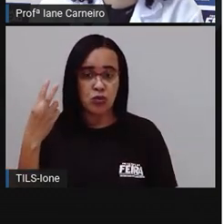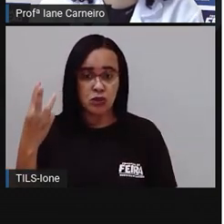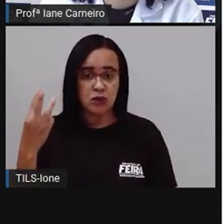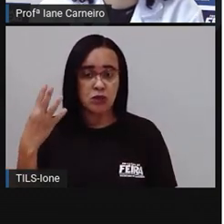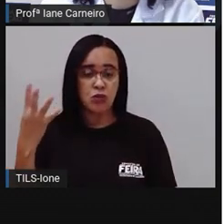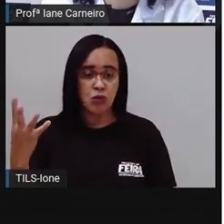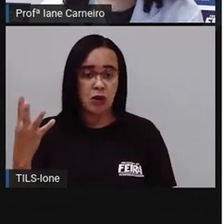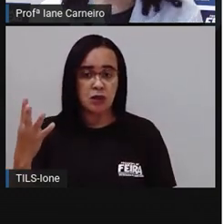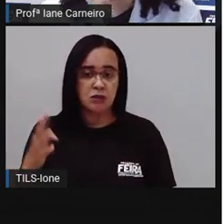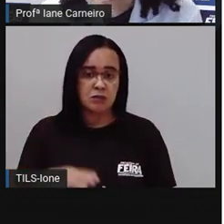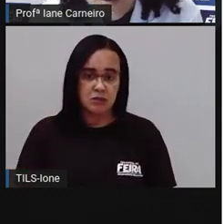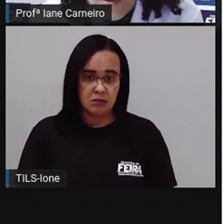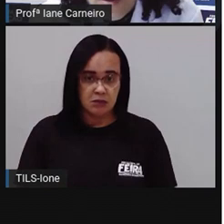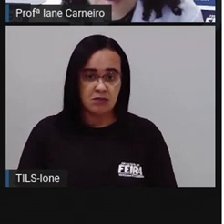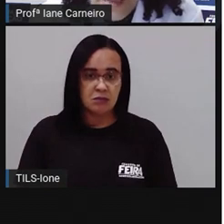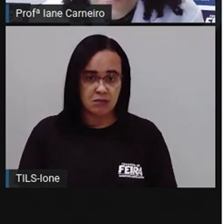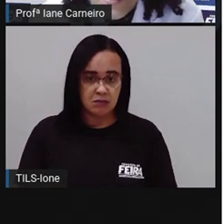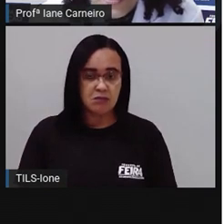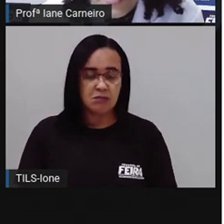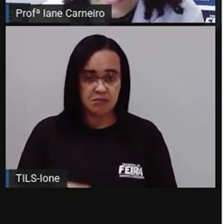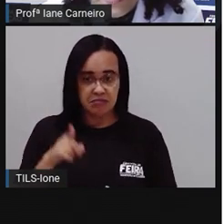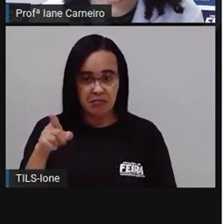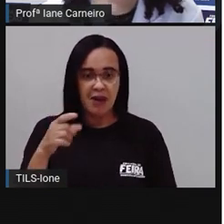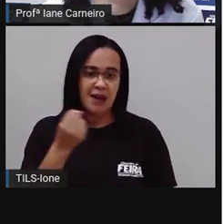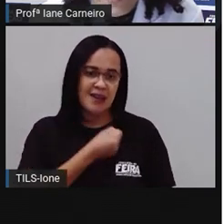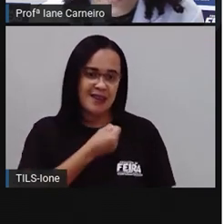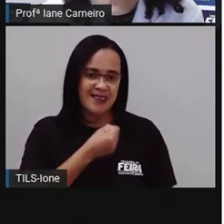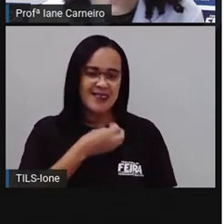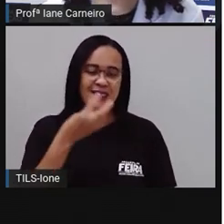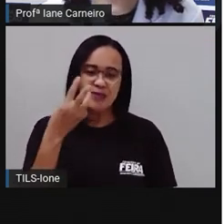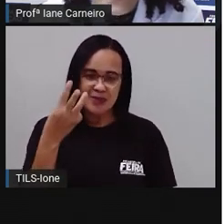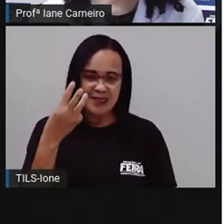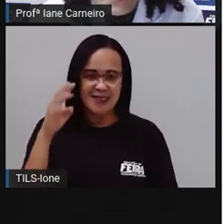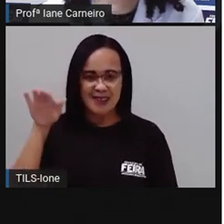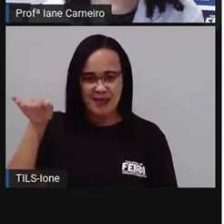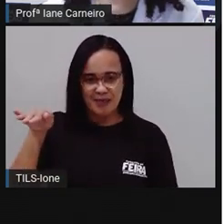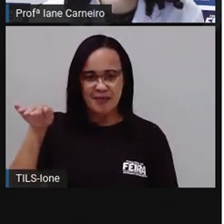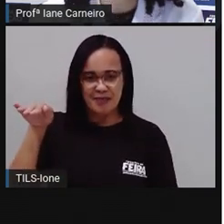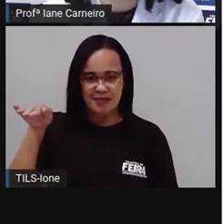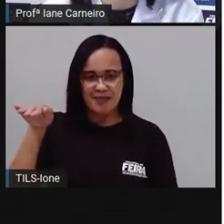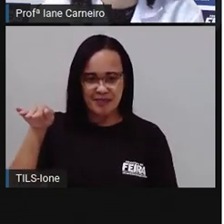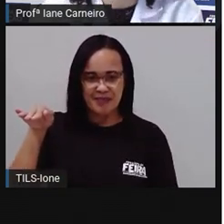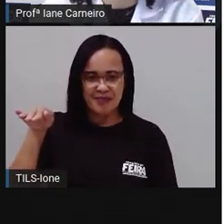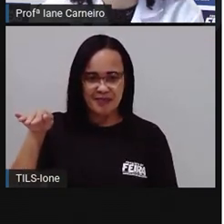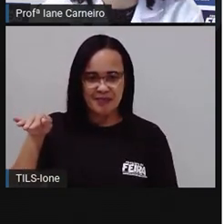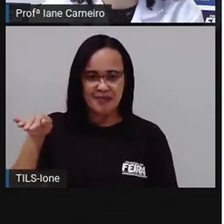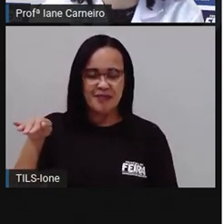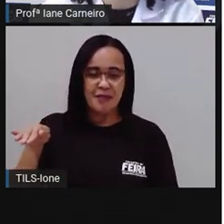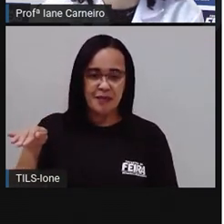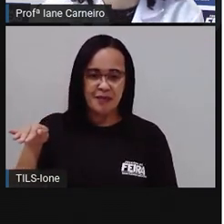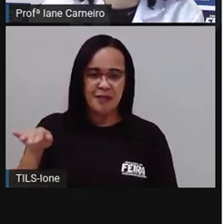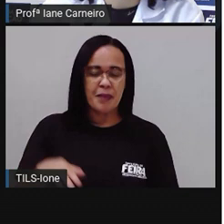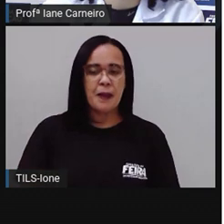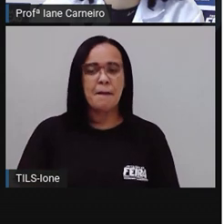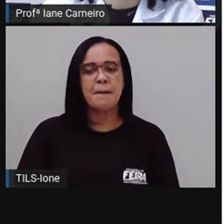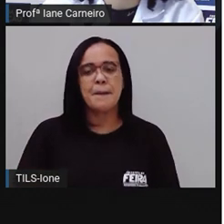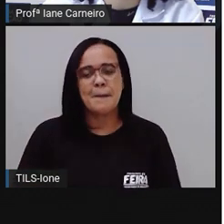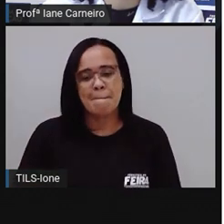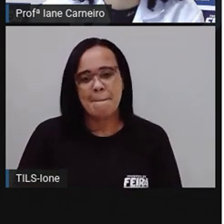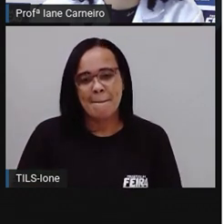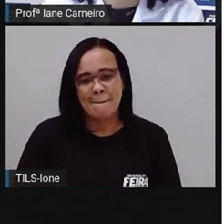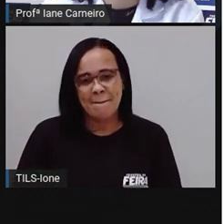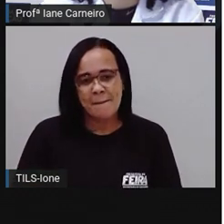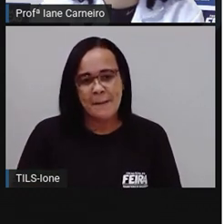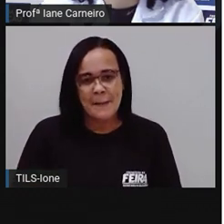O 3, né? Olha só a menininha, 90, olha o número aqui que ela mede, 90 centímetros. Muito